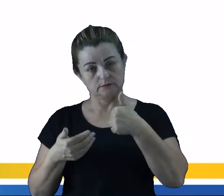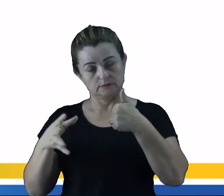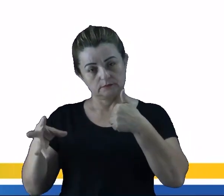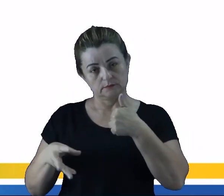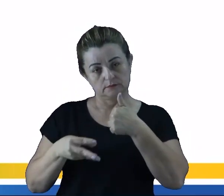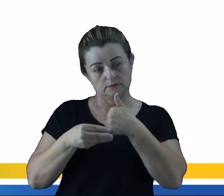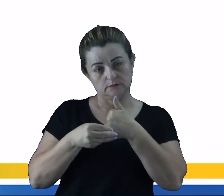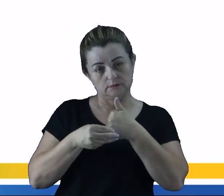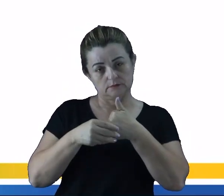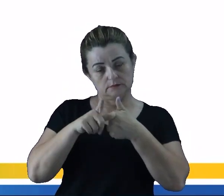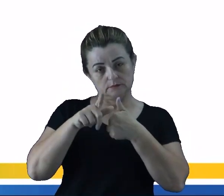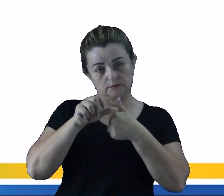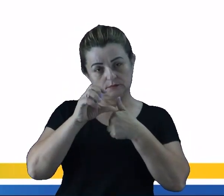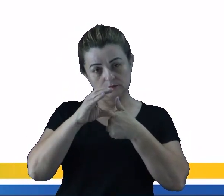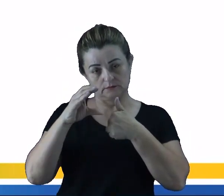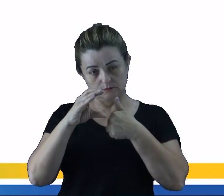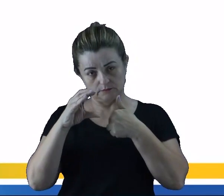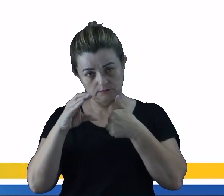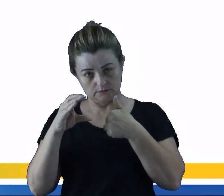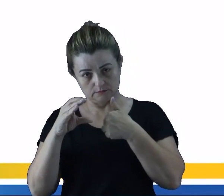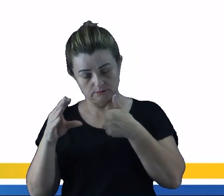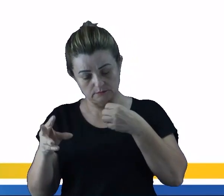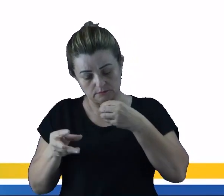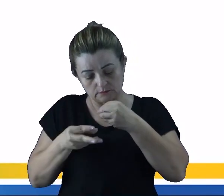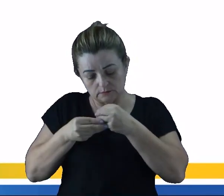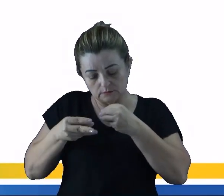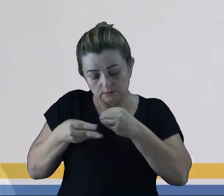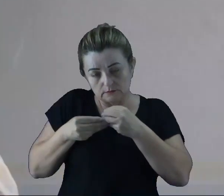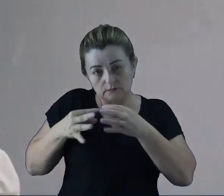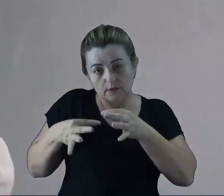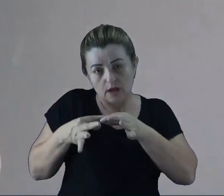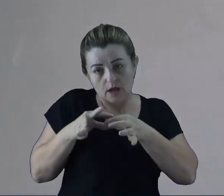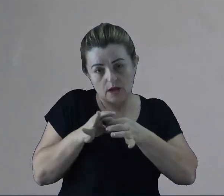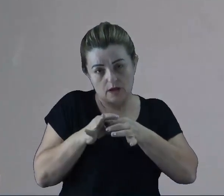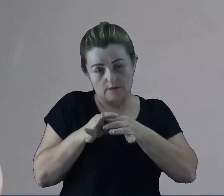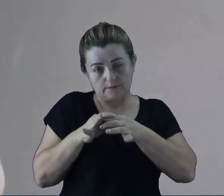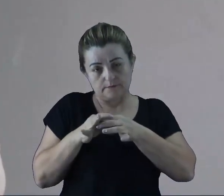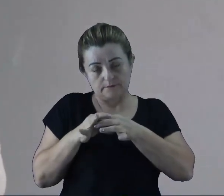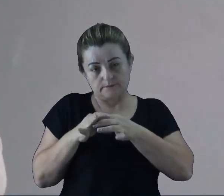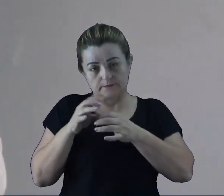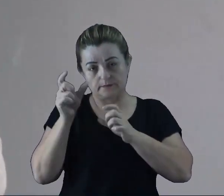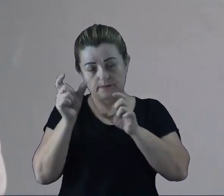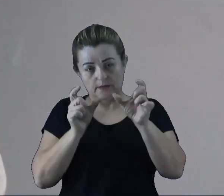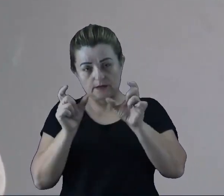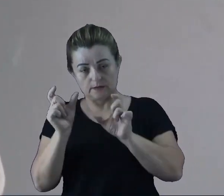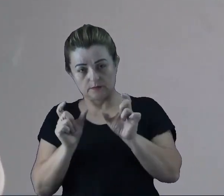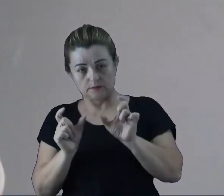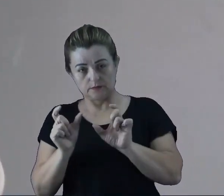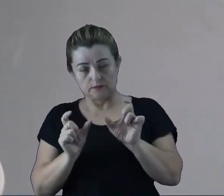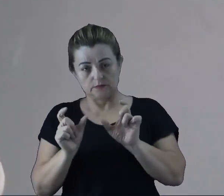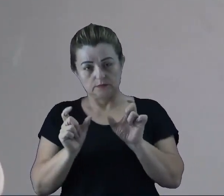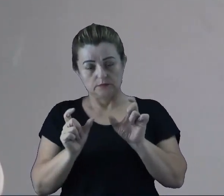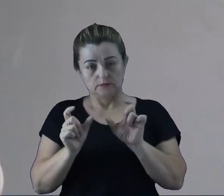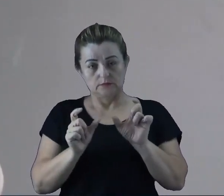adicionar o LCC, que vai o quê? Ele vai se agregar, ele vai se ligar ali às partículas de